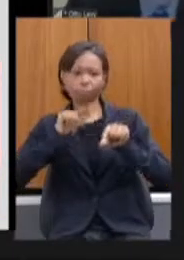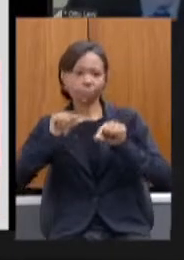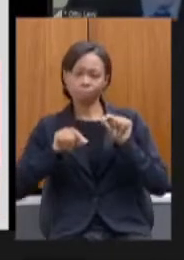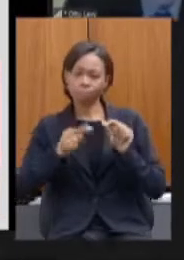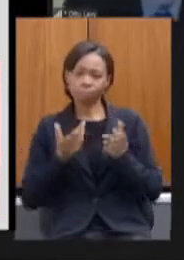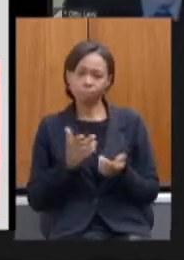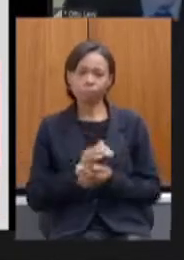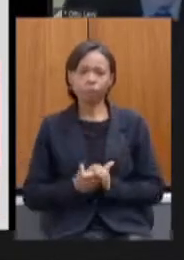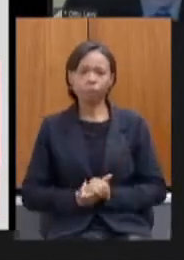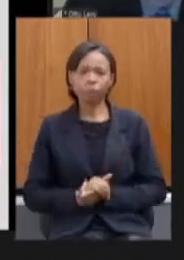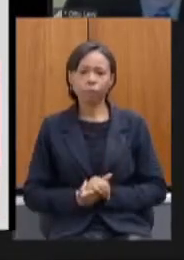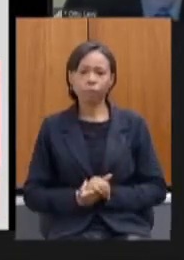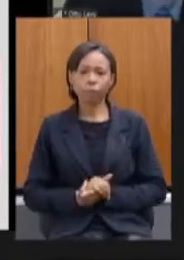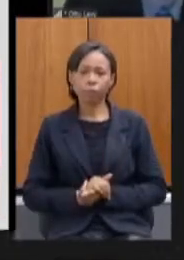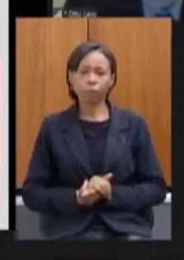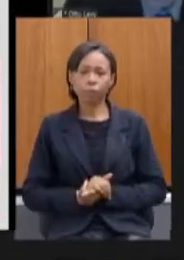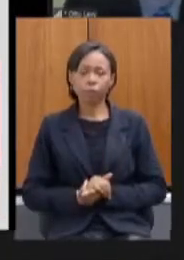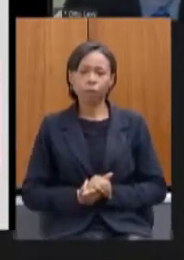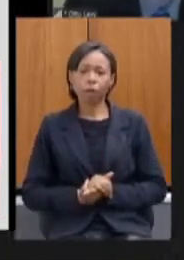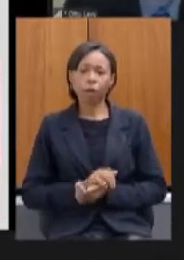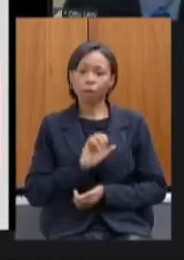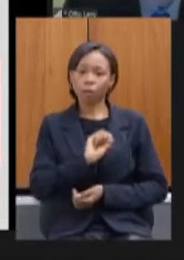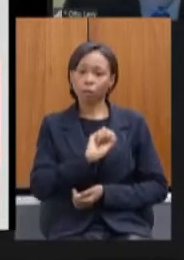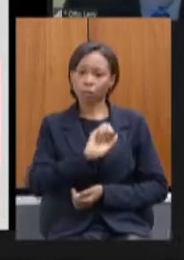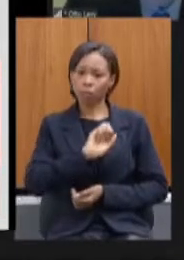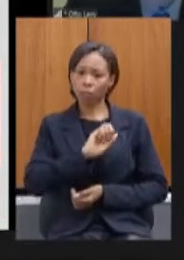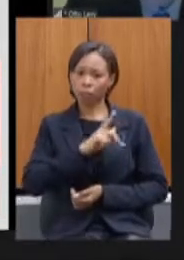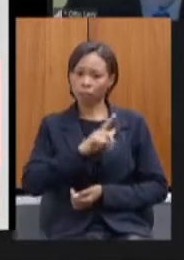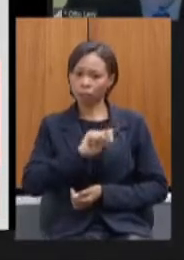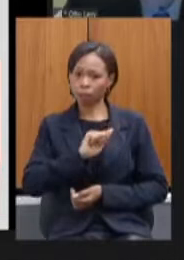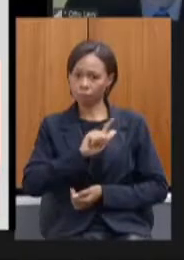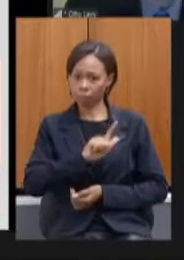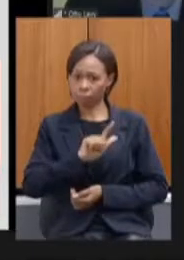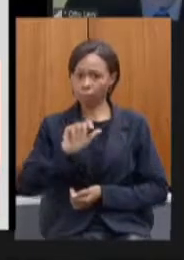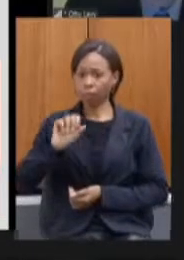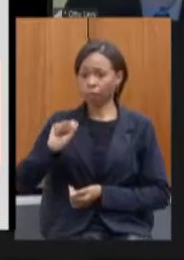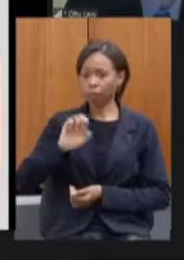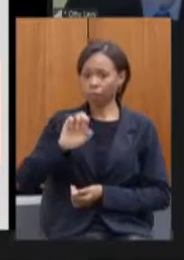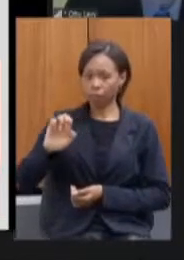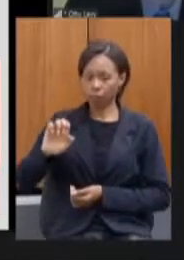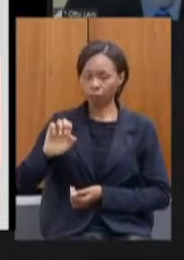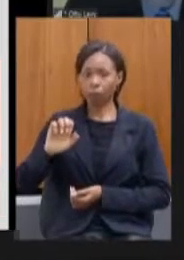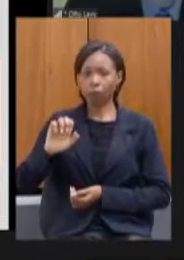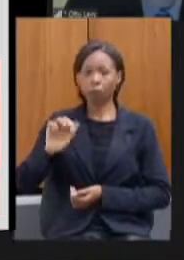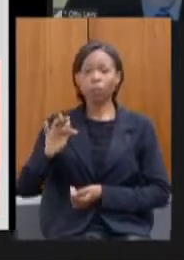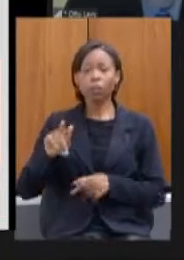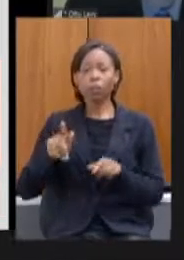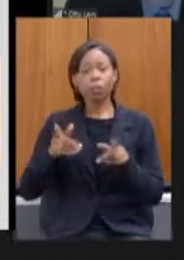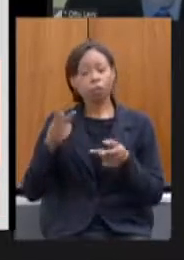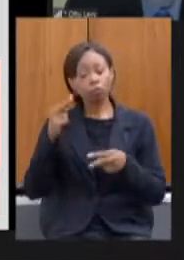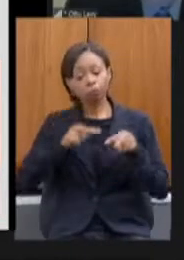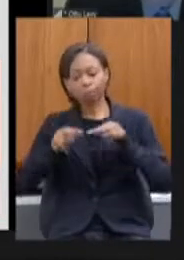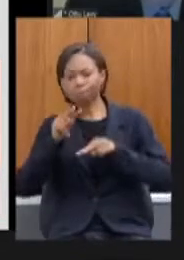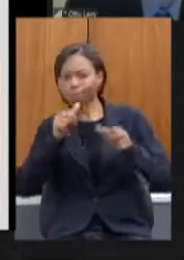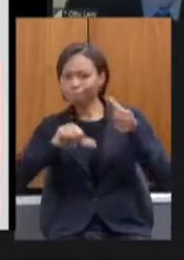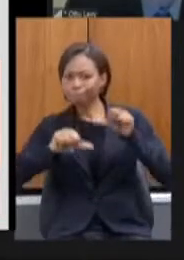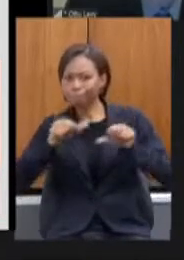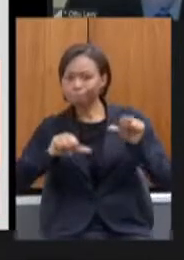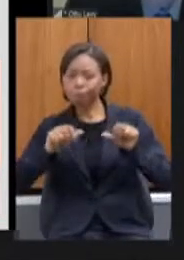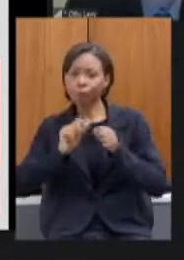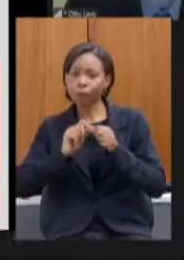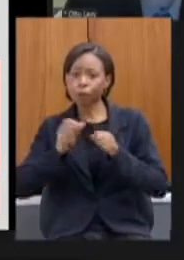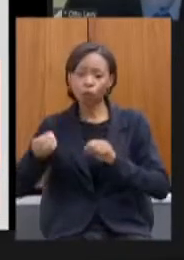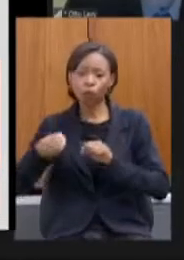CEPLAG e a CEF estão reavaliando as condições estabelecidas no edital e uma nova publicação